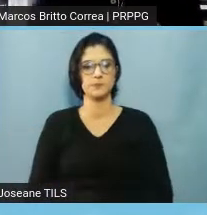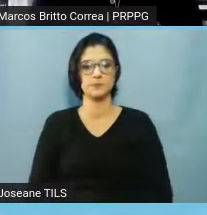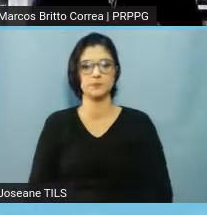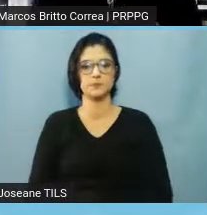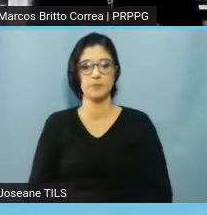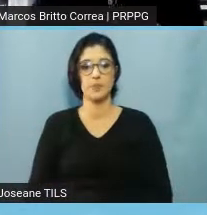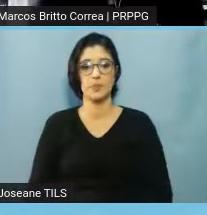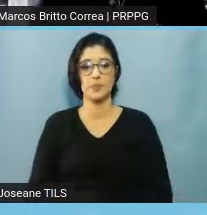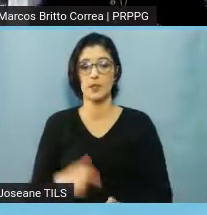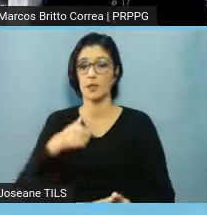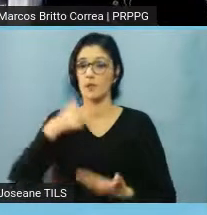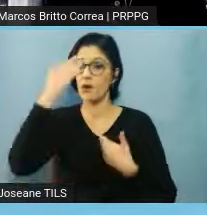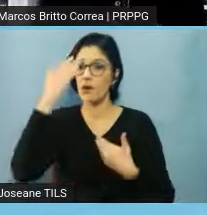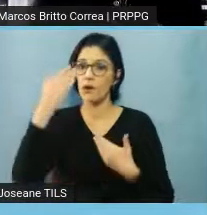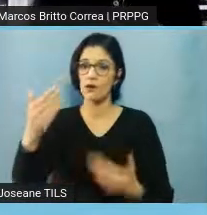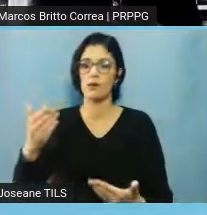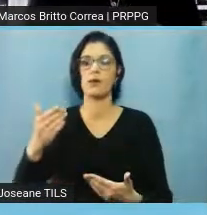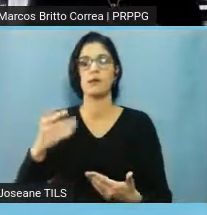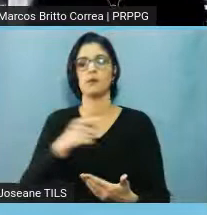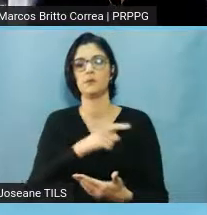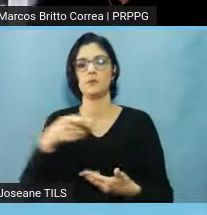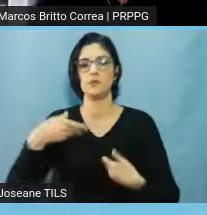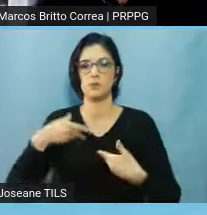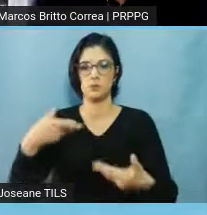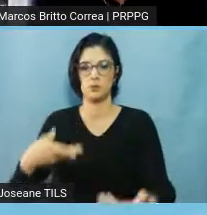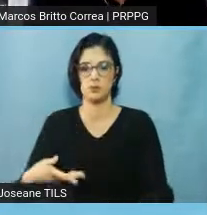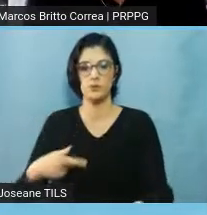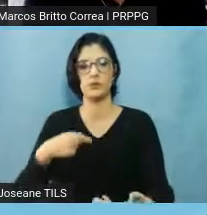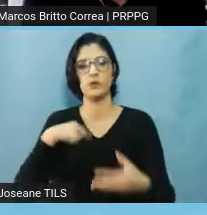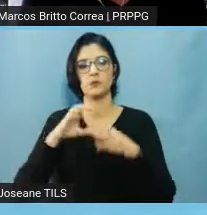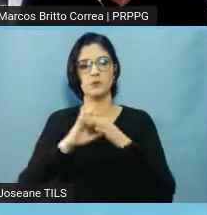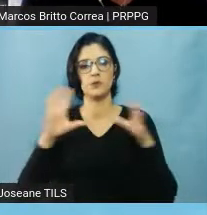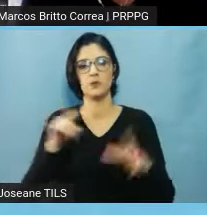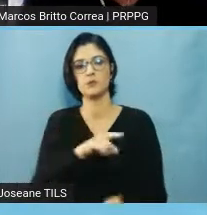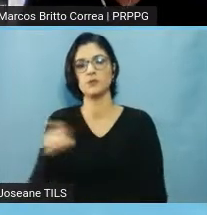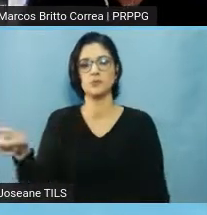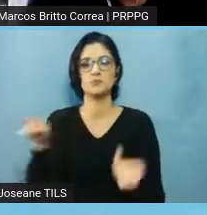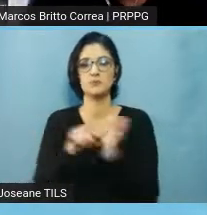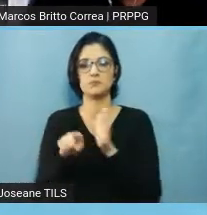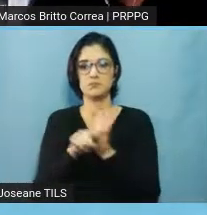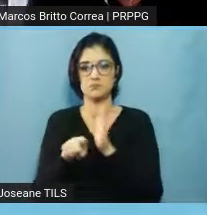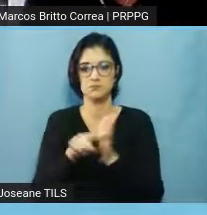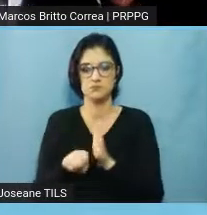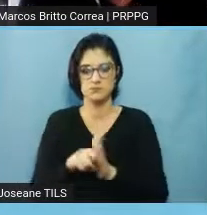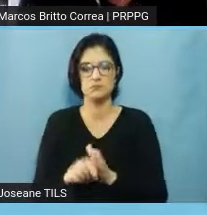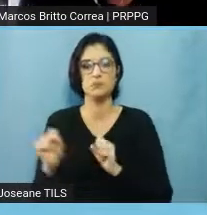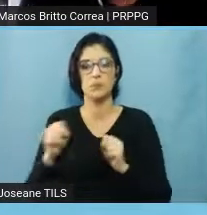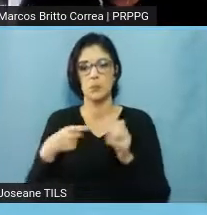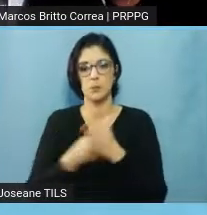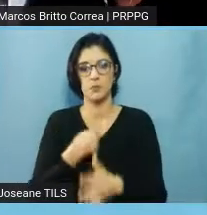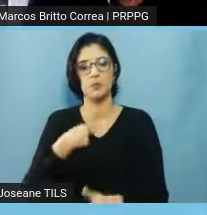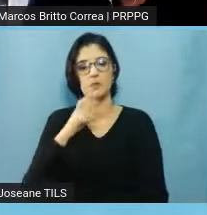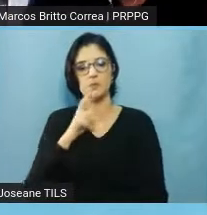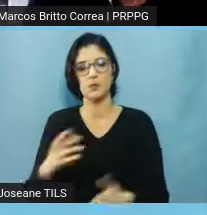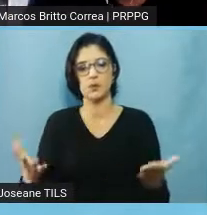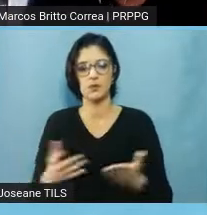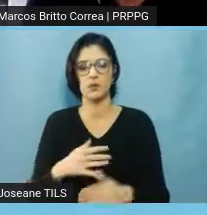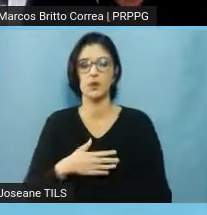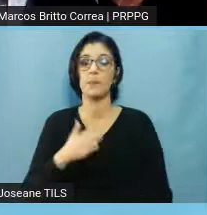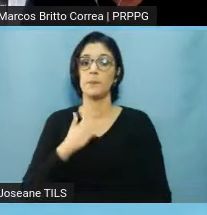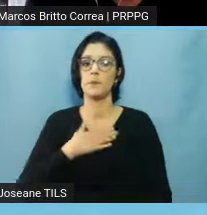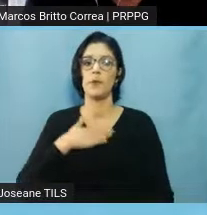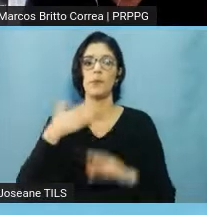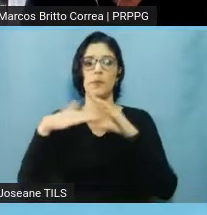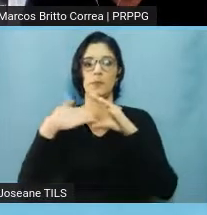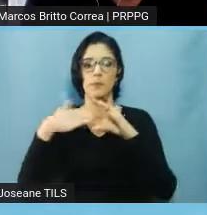eu agradeço o convite, me coloco totalmente à disposição aqui para as perguntas, né, e deixo aqui meu e-mail também para qualquer dúvida, tá, pessoal,